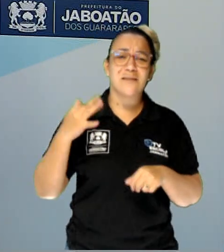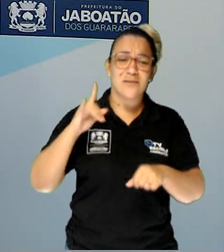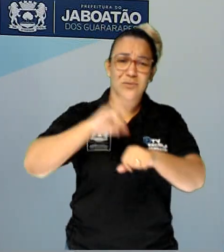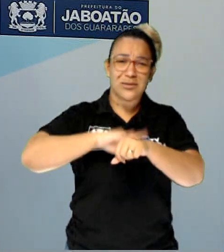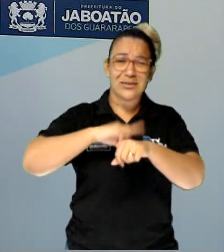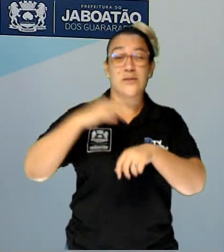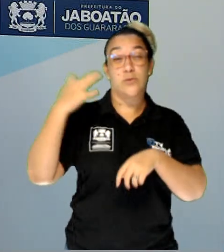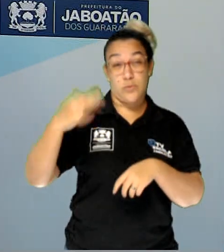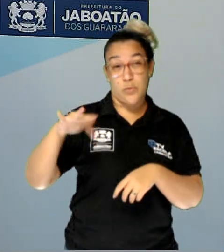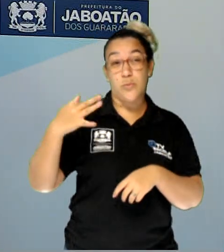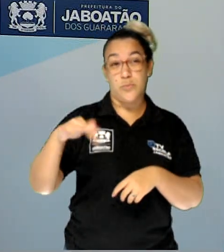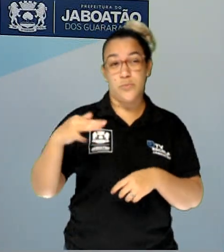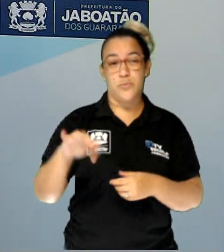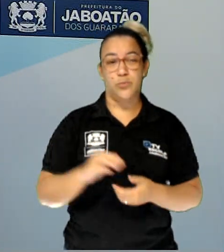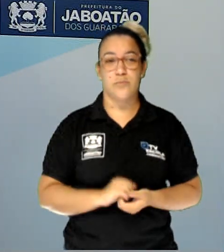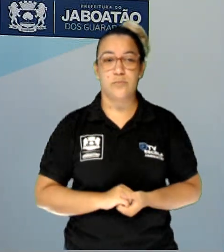enfim.